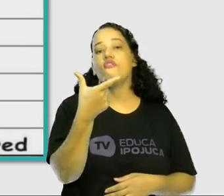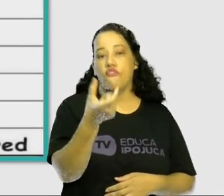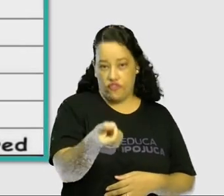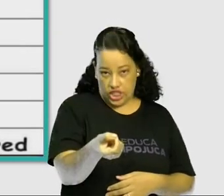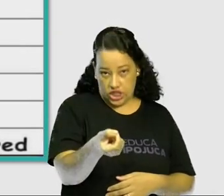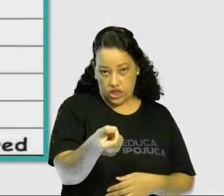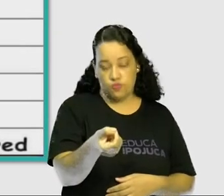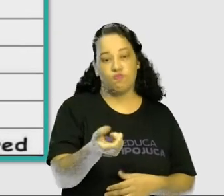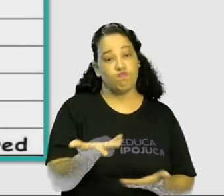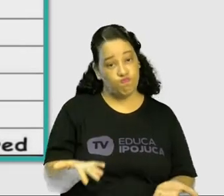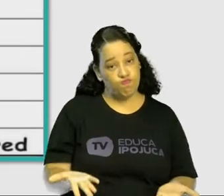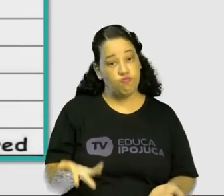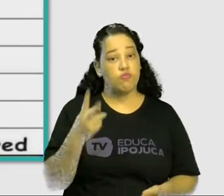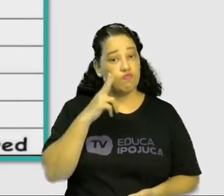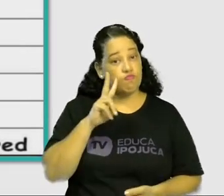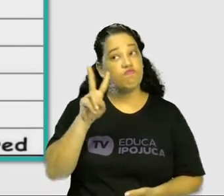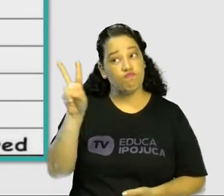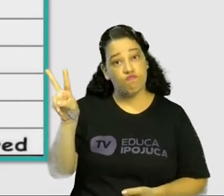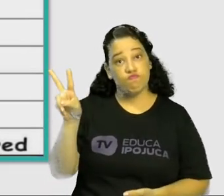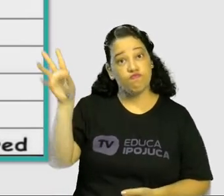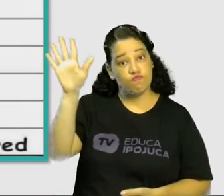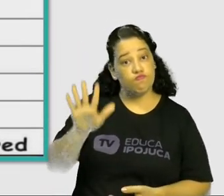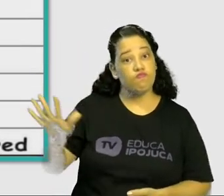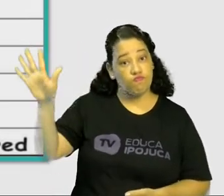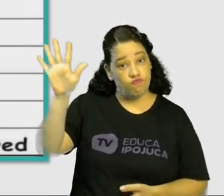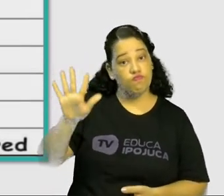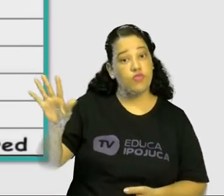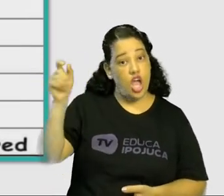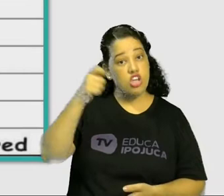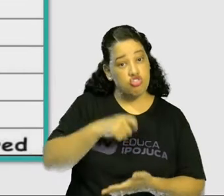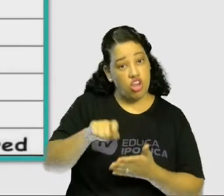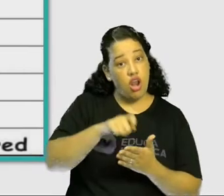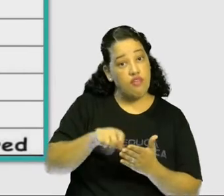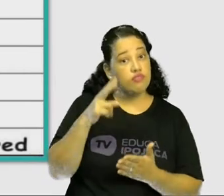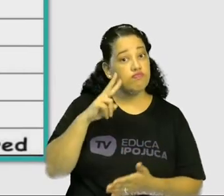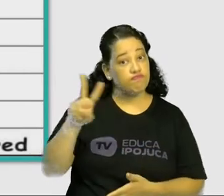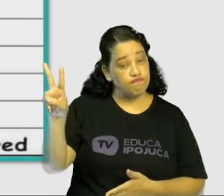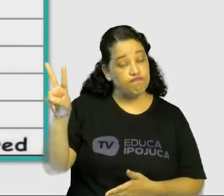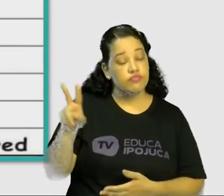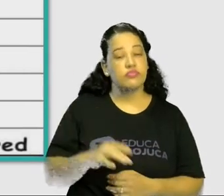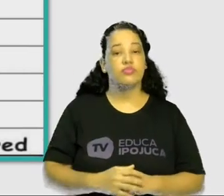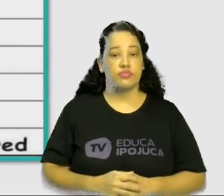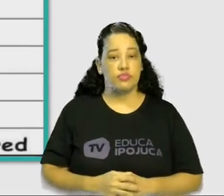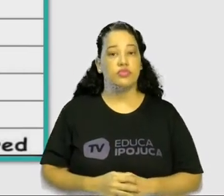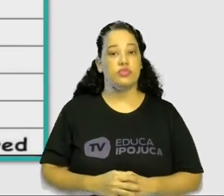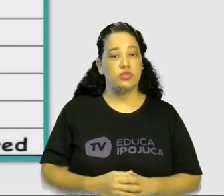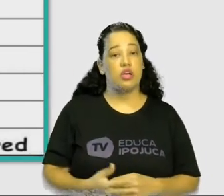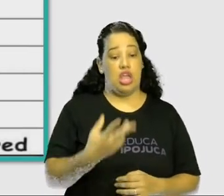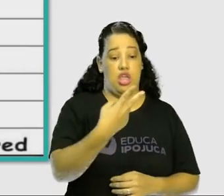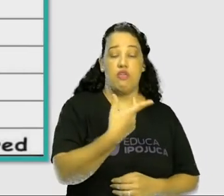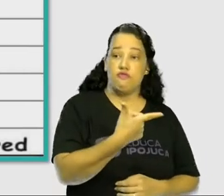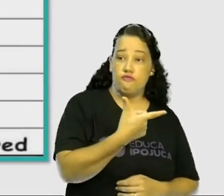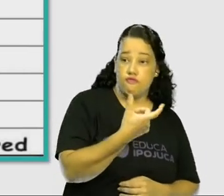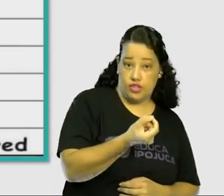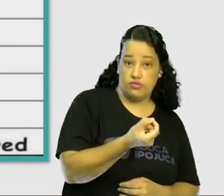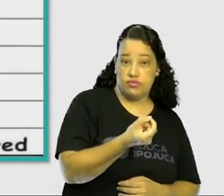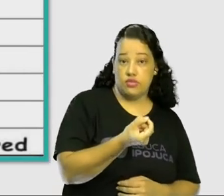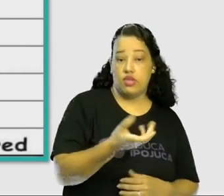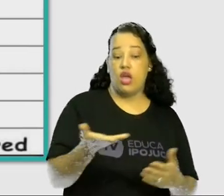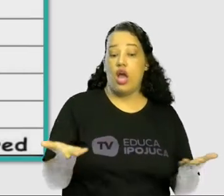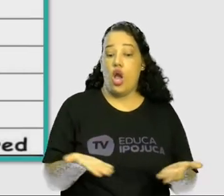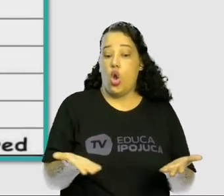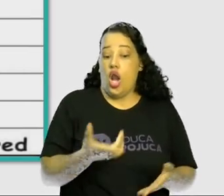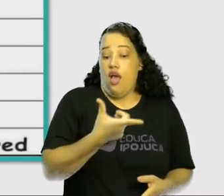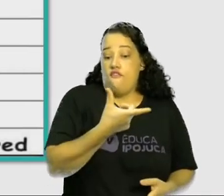e 20. 20 que aí vai ser a casa de 20, como eu tinha falado para vocês. Chegou no